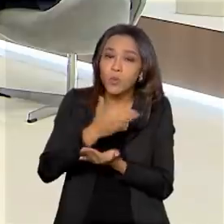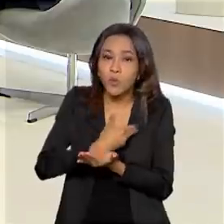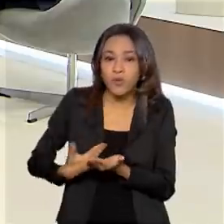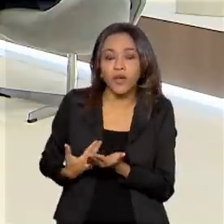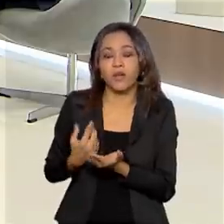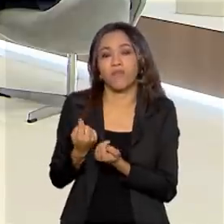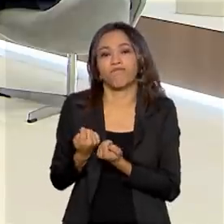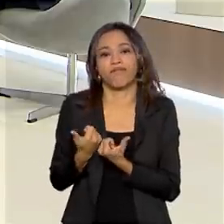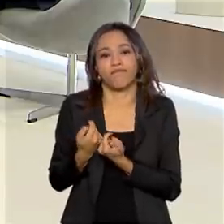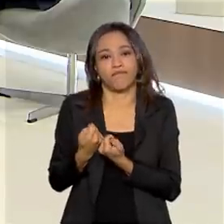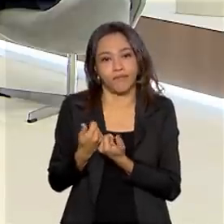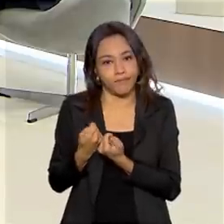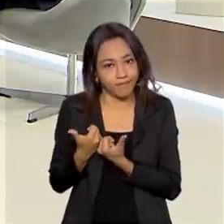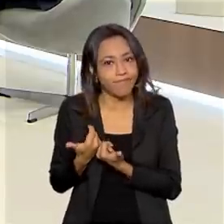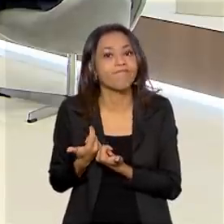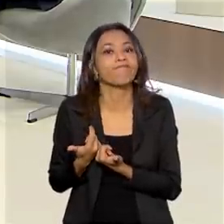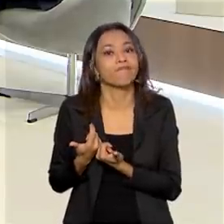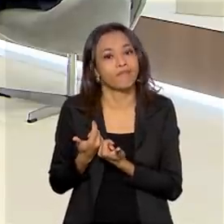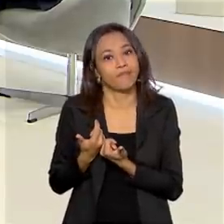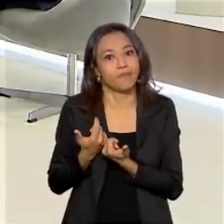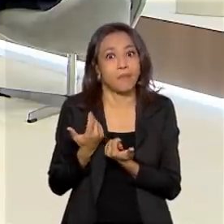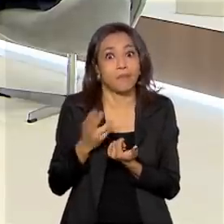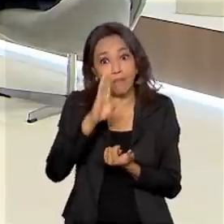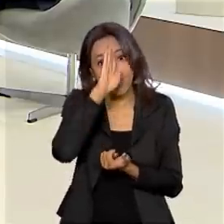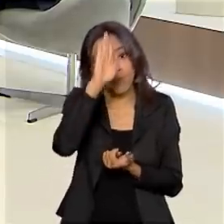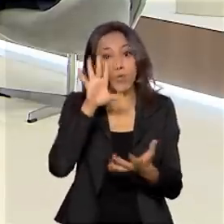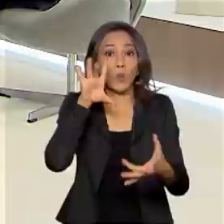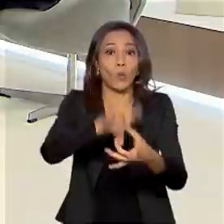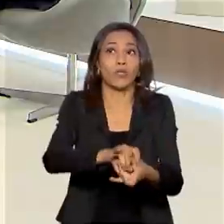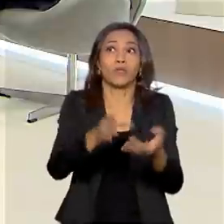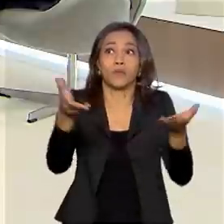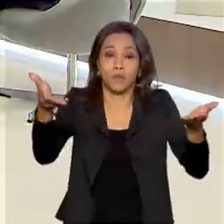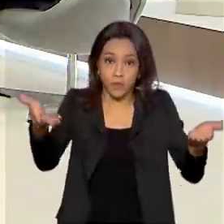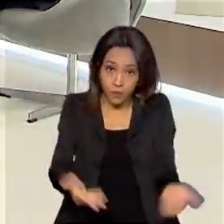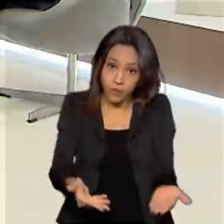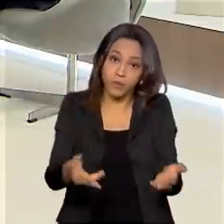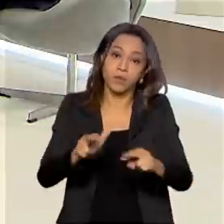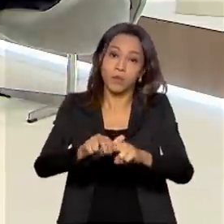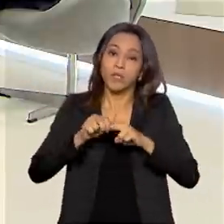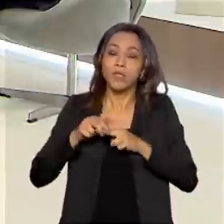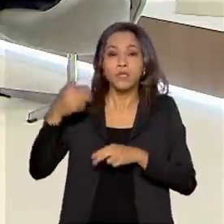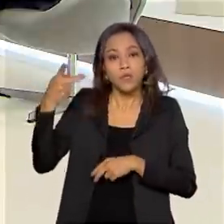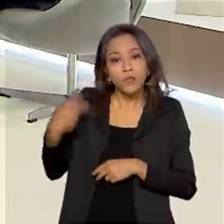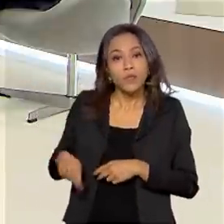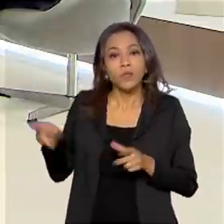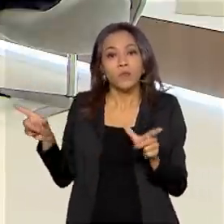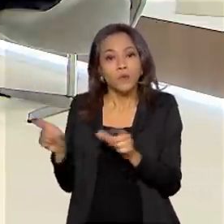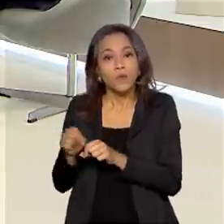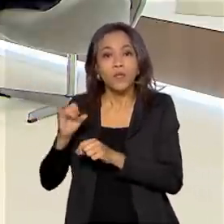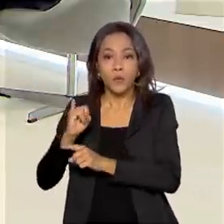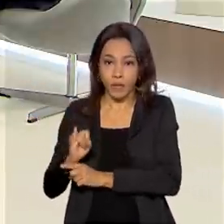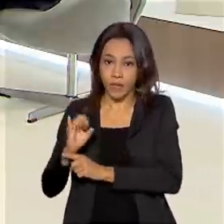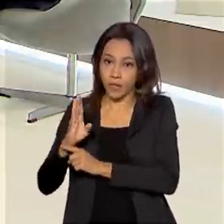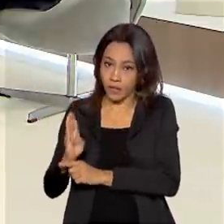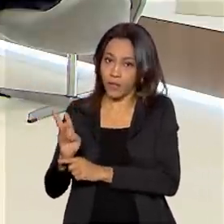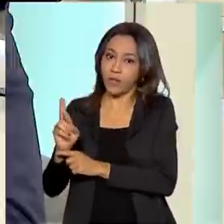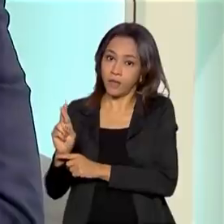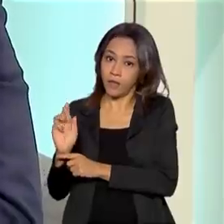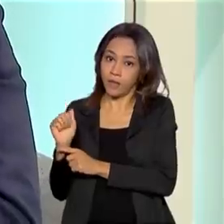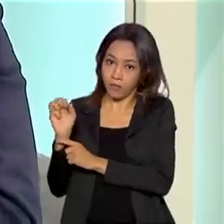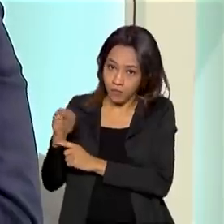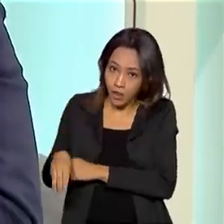Especialmente numa situação como nós vivemos hoje. Por isso que o Ibram busca a implementação do Brasil dos chamados